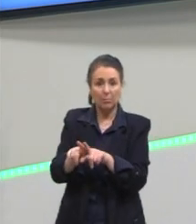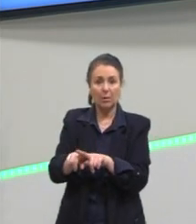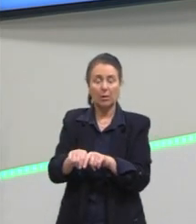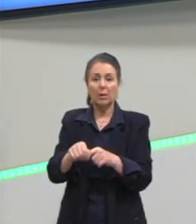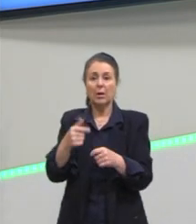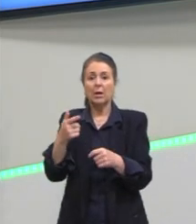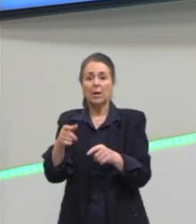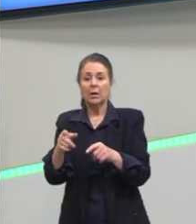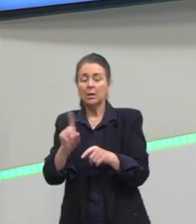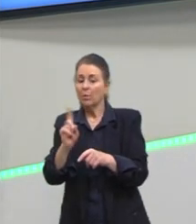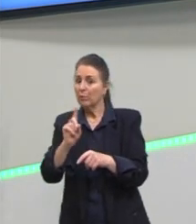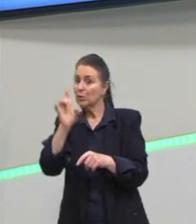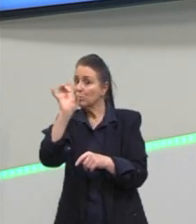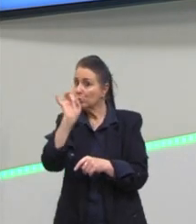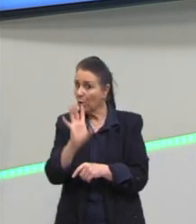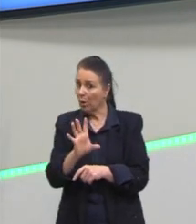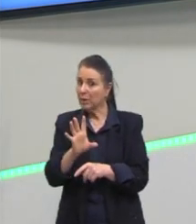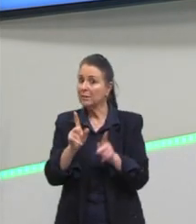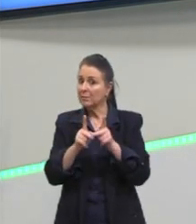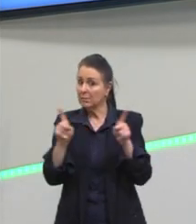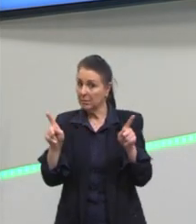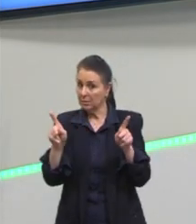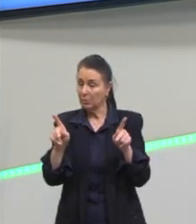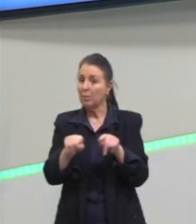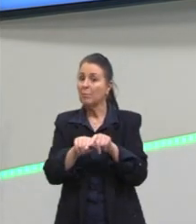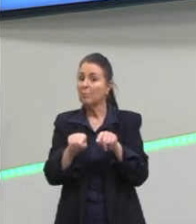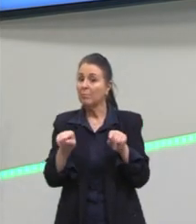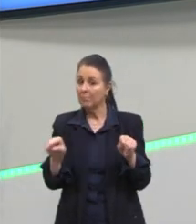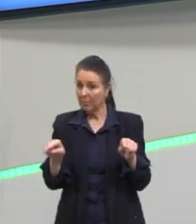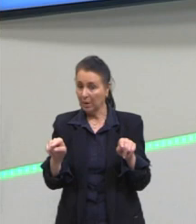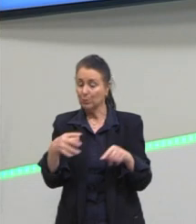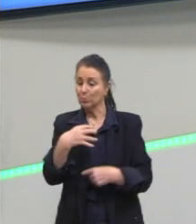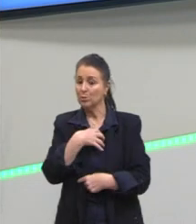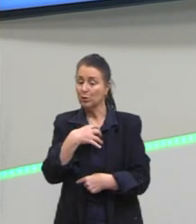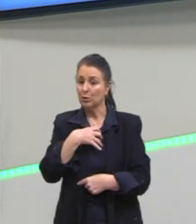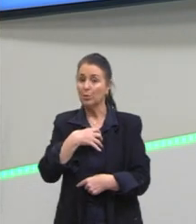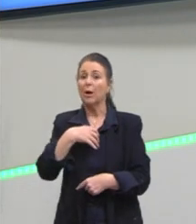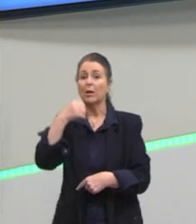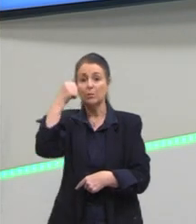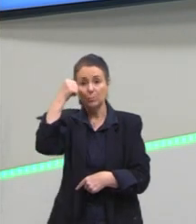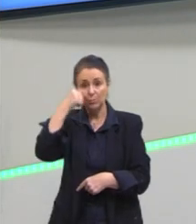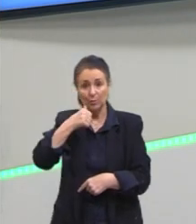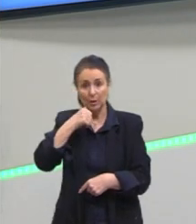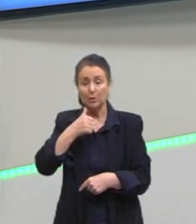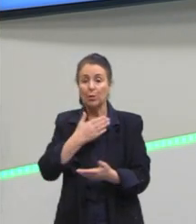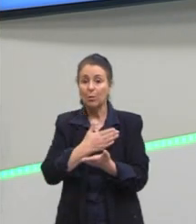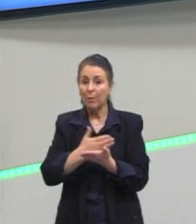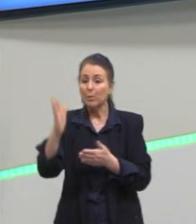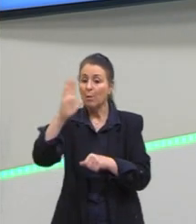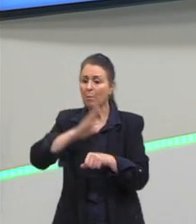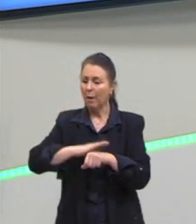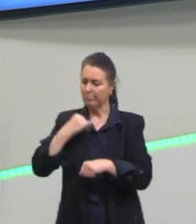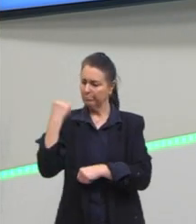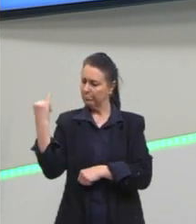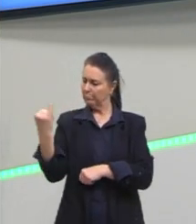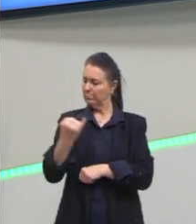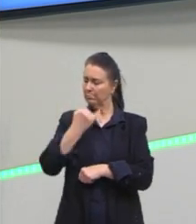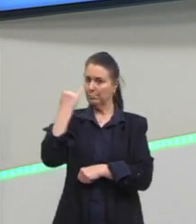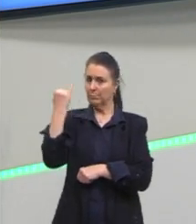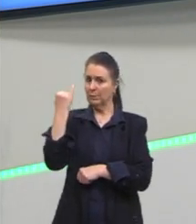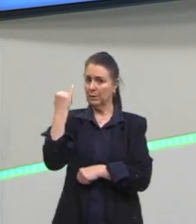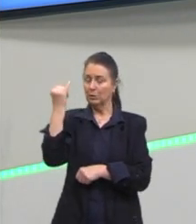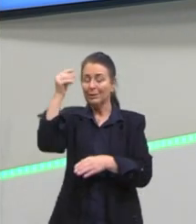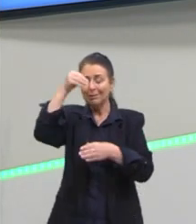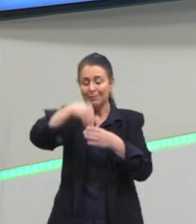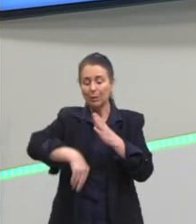publicadas só nessa época, tá, gente. Quero dizer no sentido de que elas começam a ter uma relevância, uma relevância maior dentro